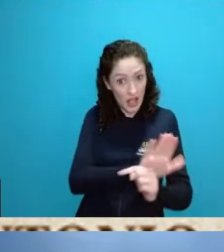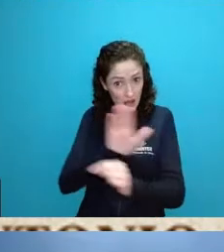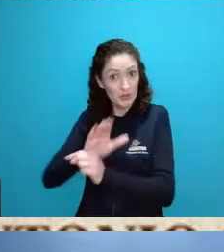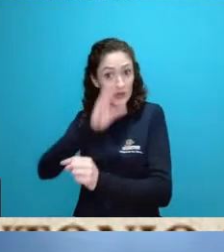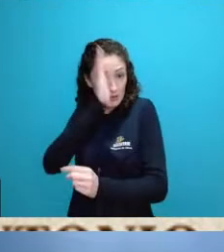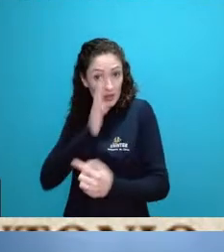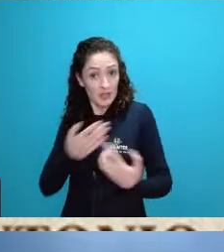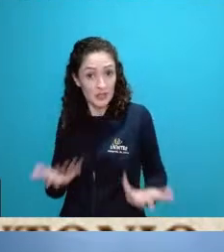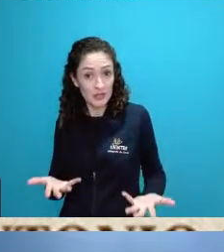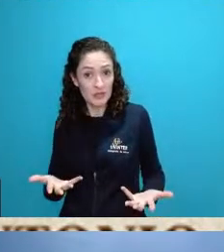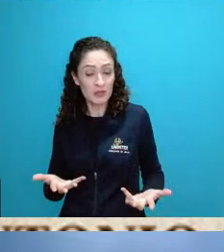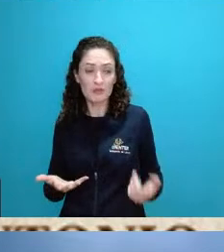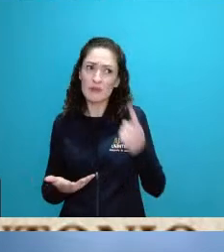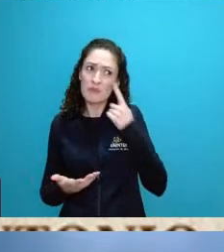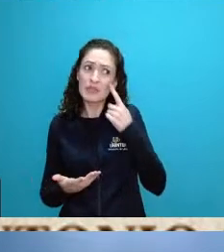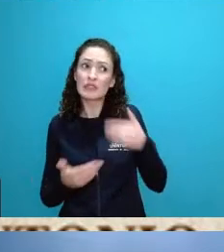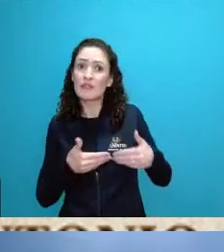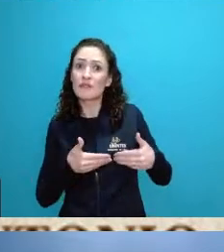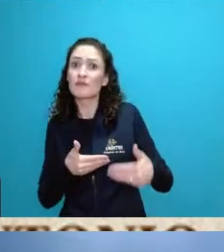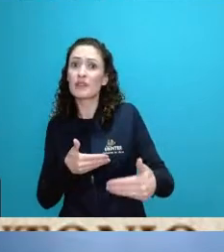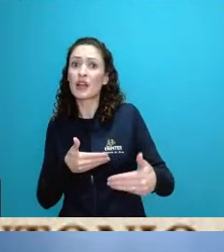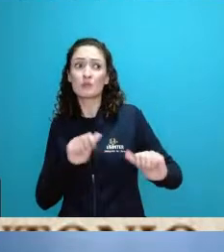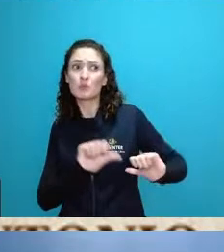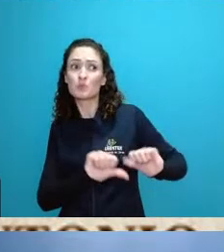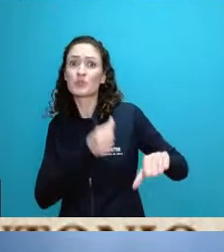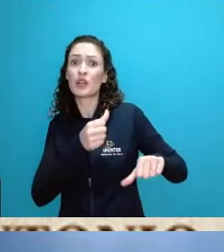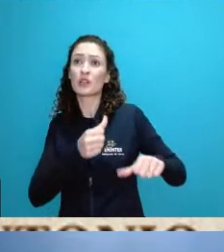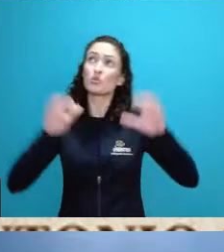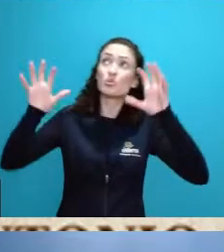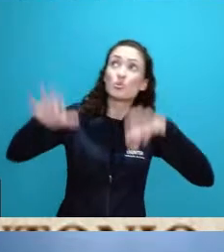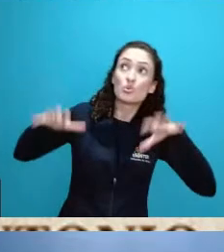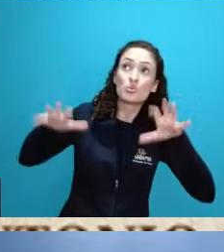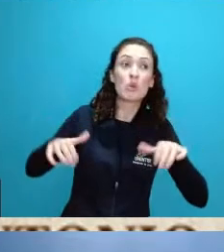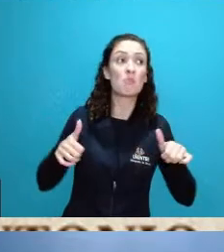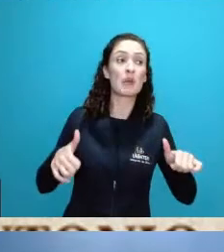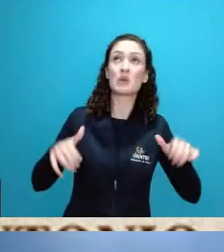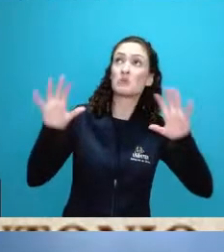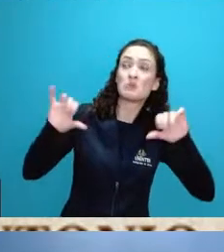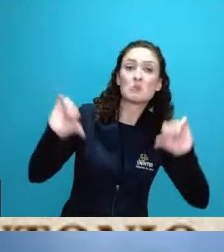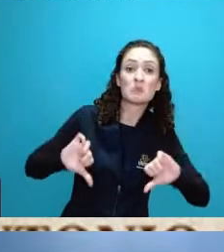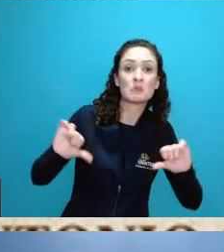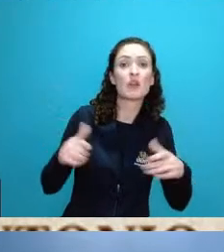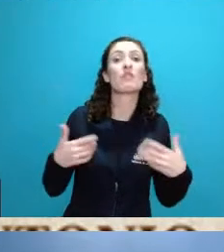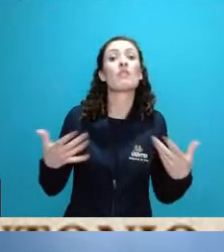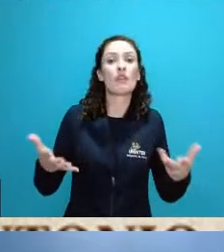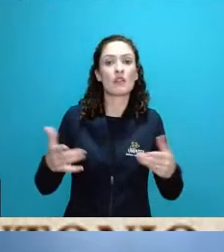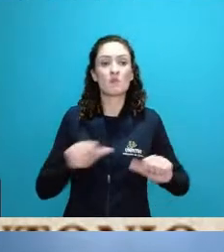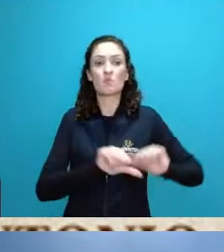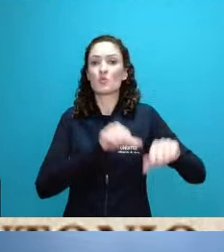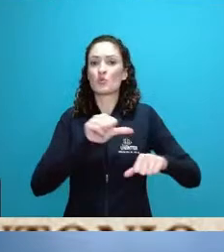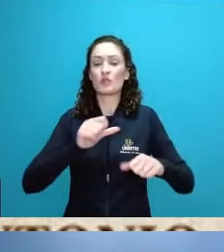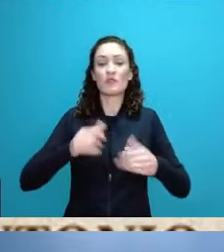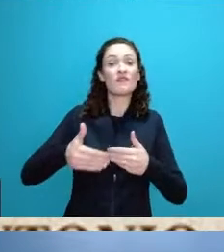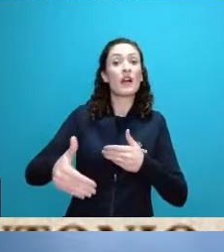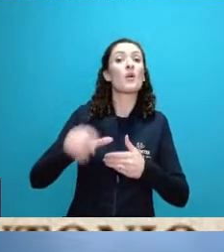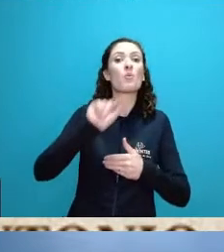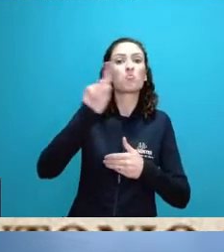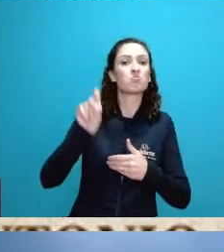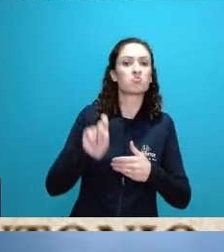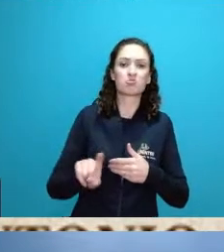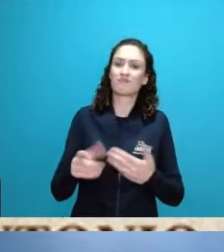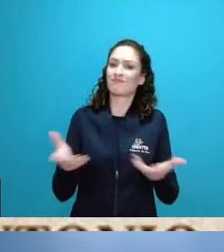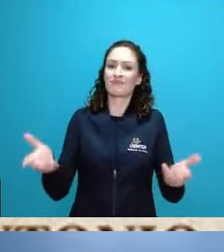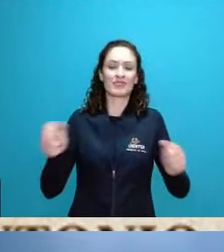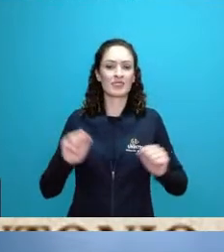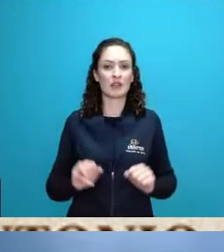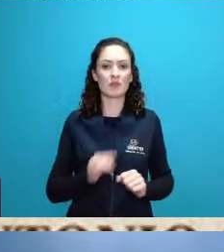porque não tem como prever esses efeitos das chuvas né que tá sendo tá mudando ali tem os estudos do INPE que é o Instituto de